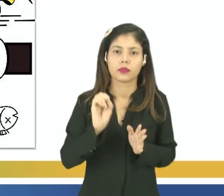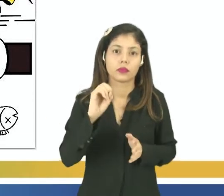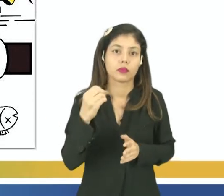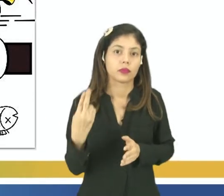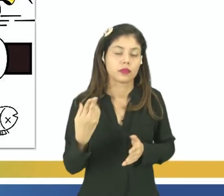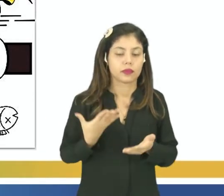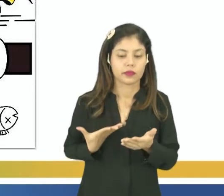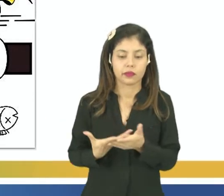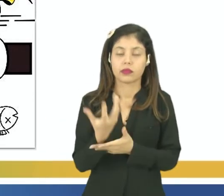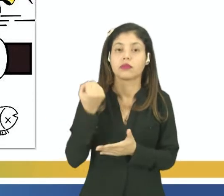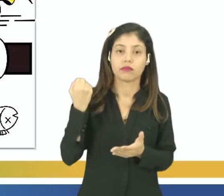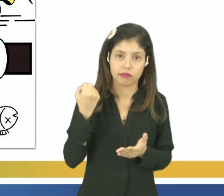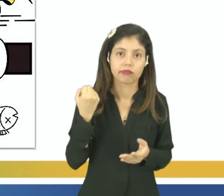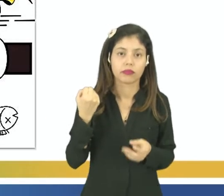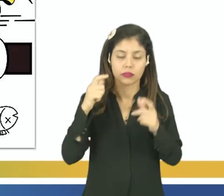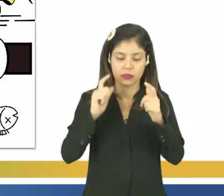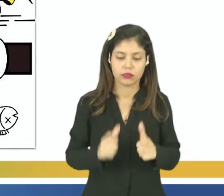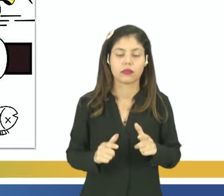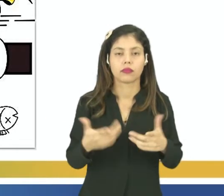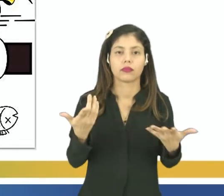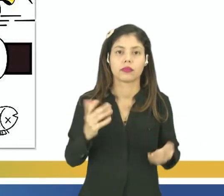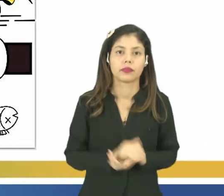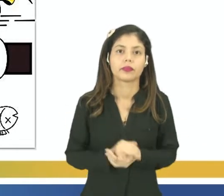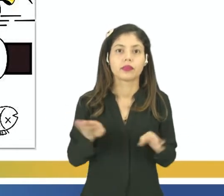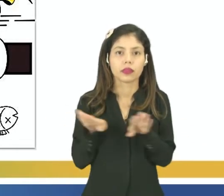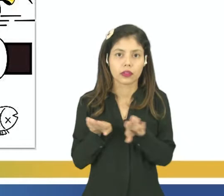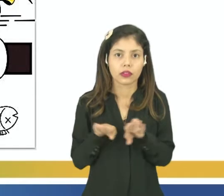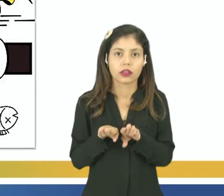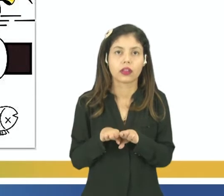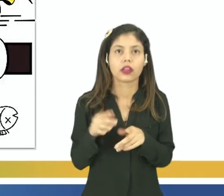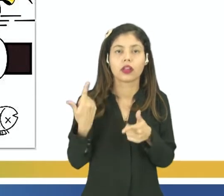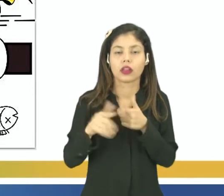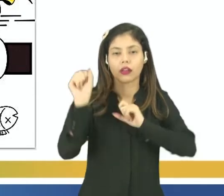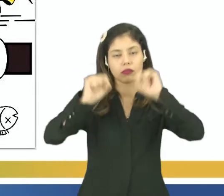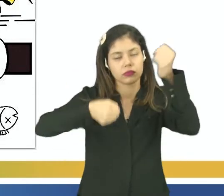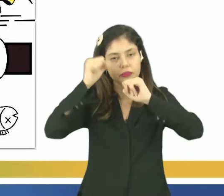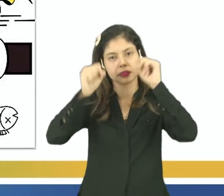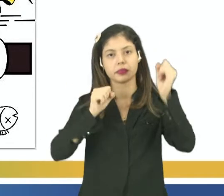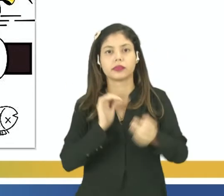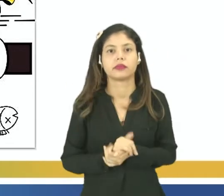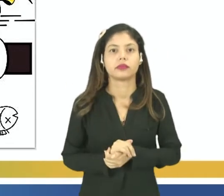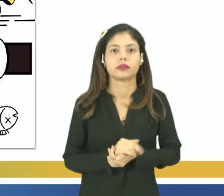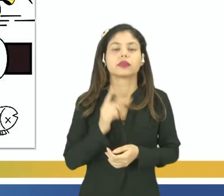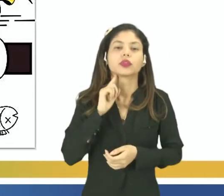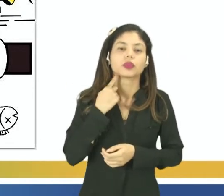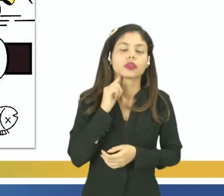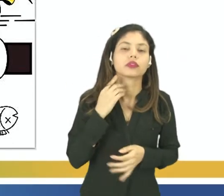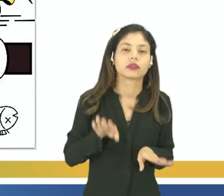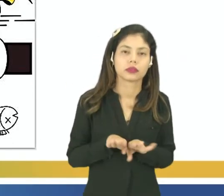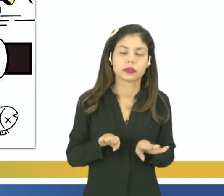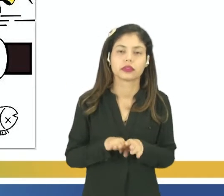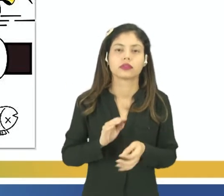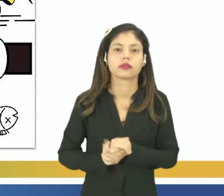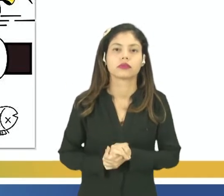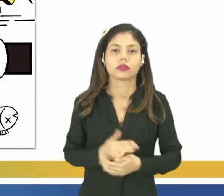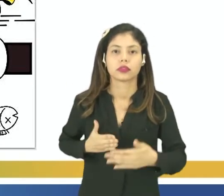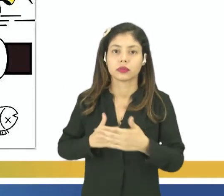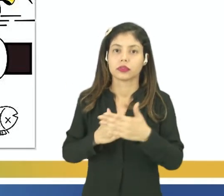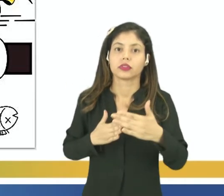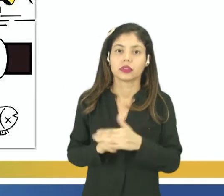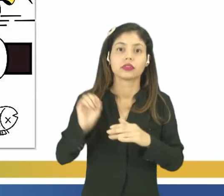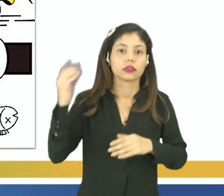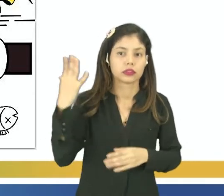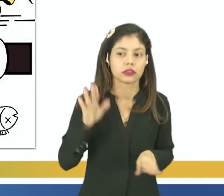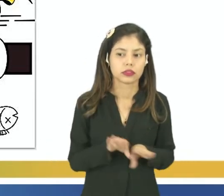retirada dele do meio. Isso pode ser causado devido à industrialização, devido à poluição, e os formas de combate que podem